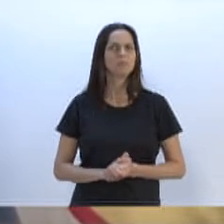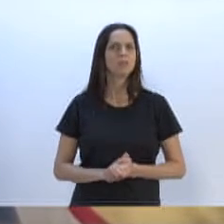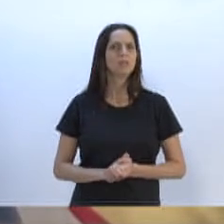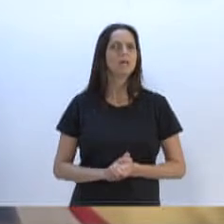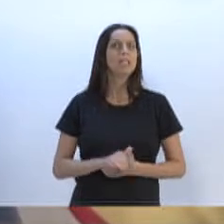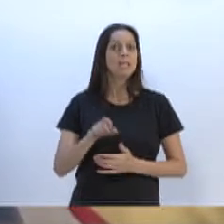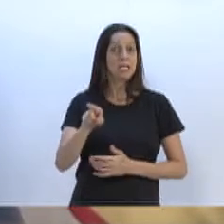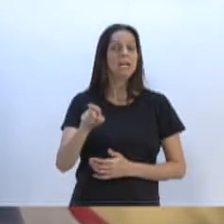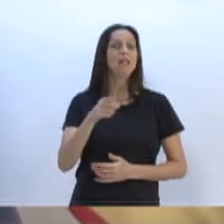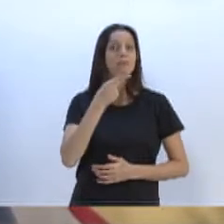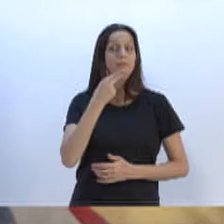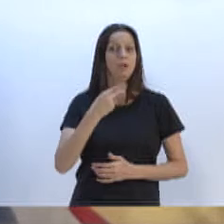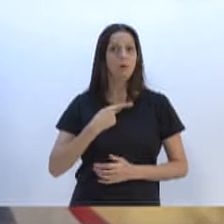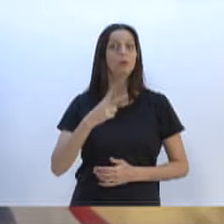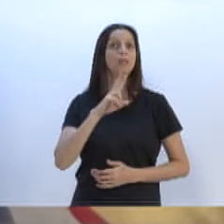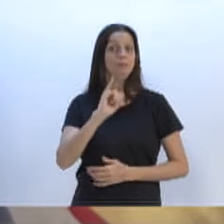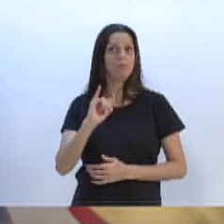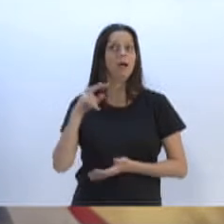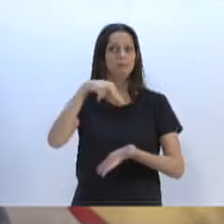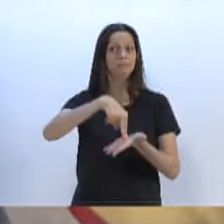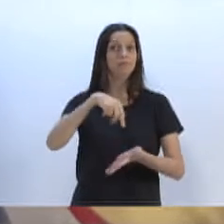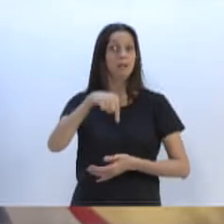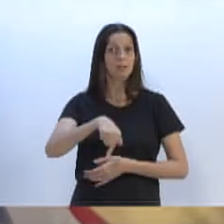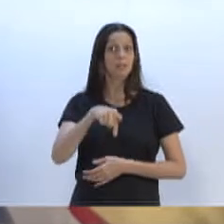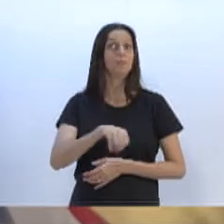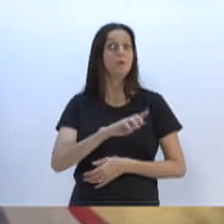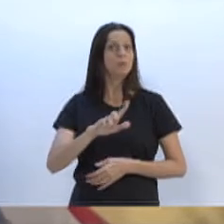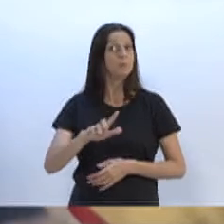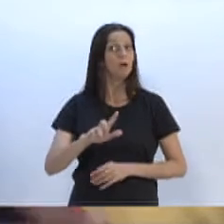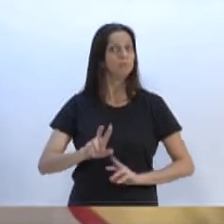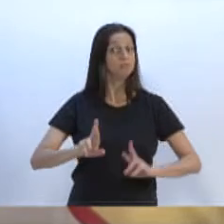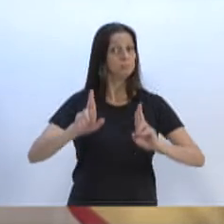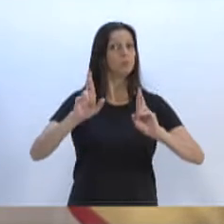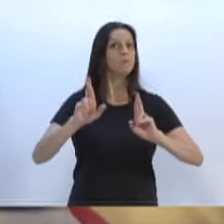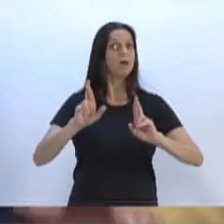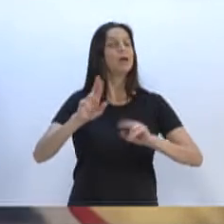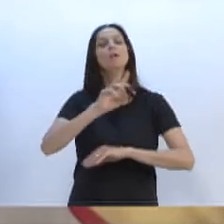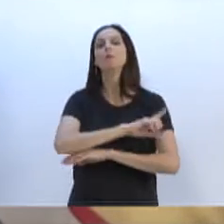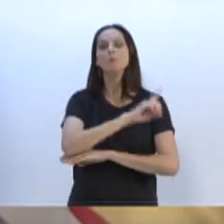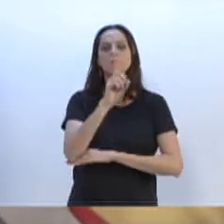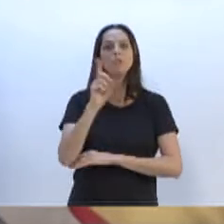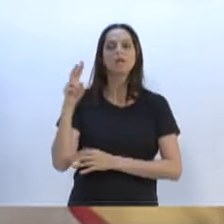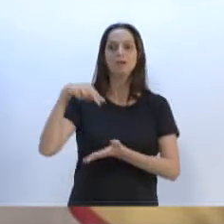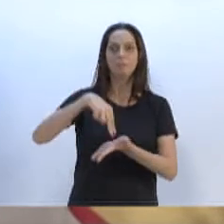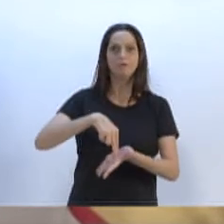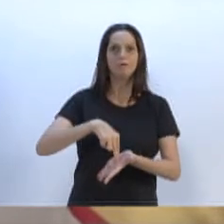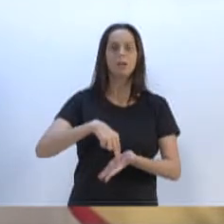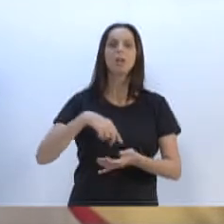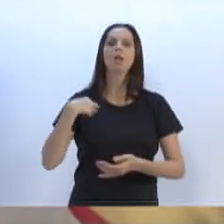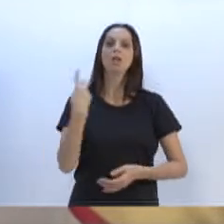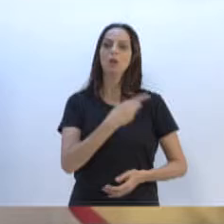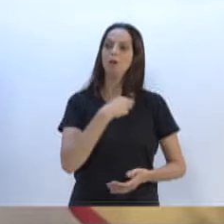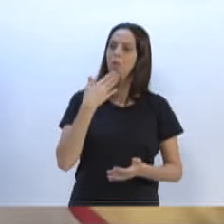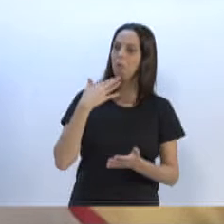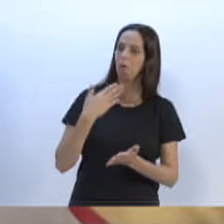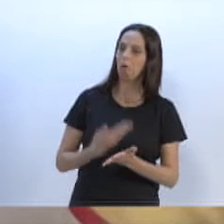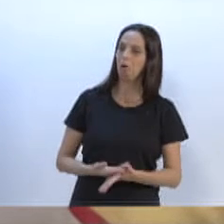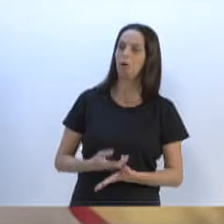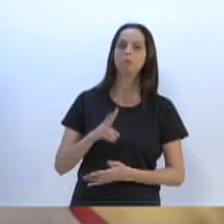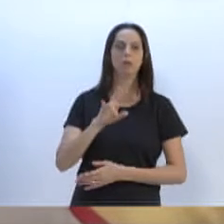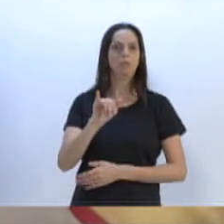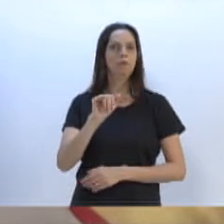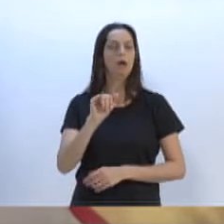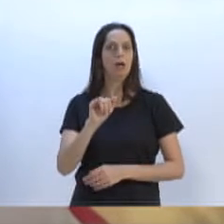prometendo vir a Blumenau. Quem sabe, nesta vinda dele a Blumenau, ele vai nos surpreender mais ainda. Vamos